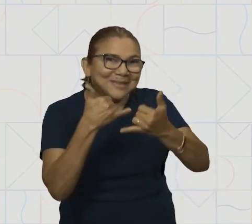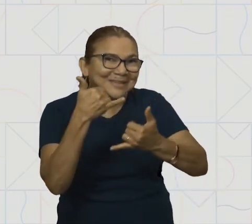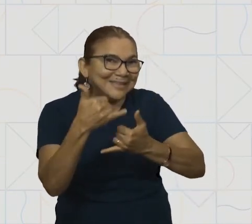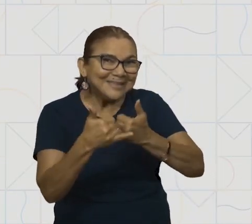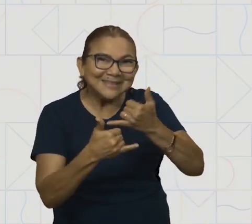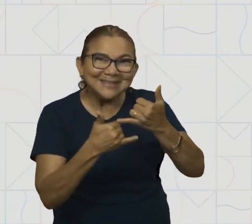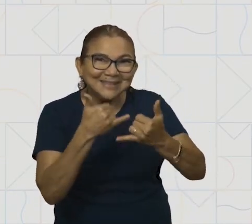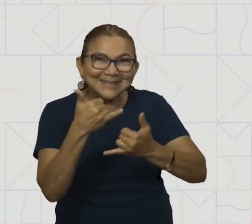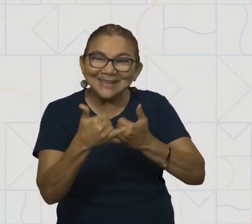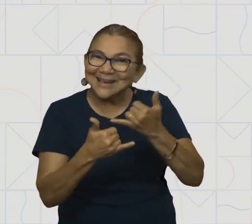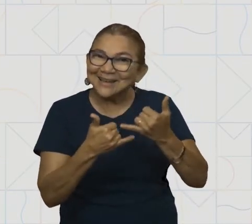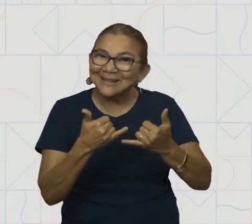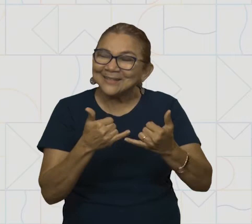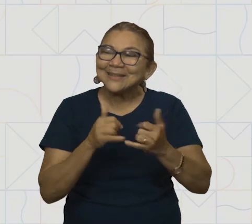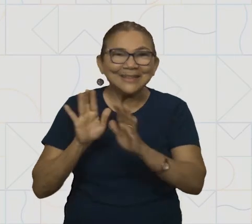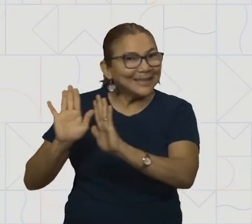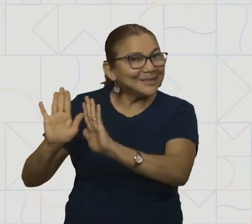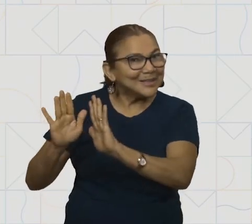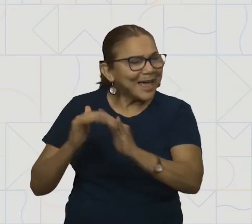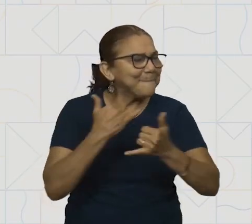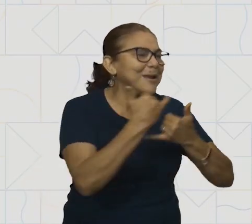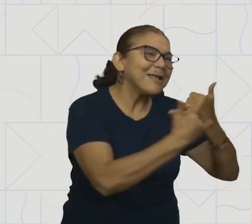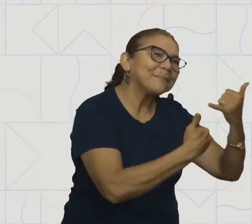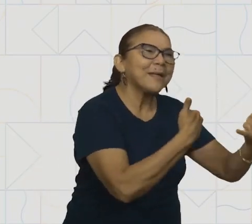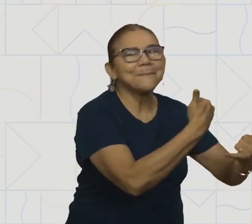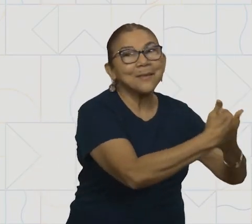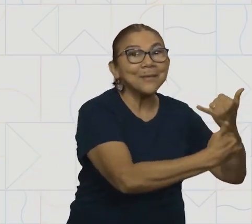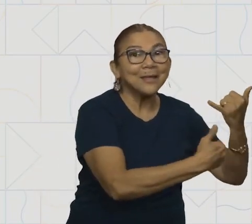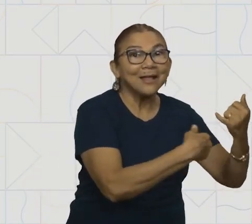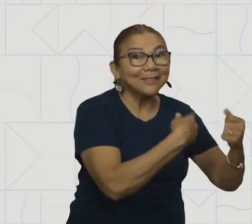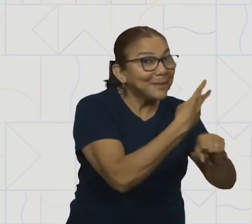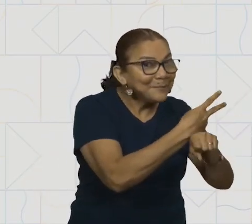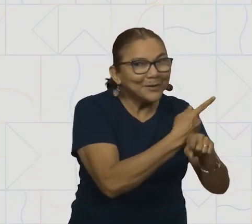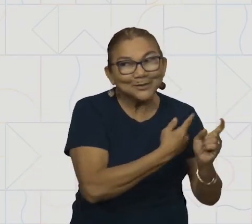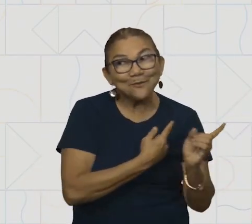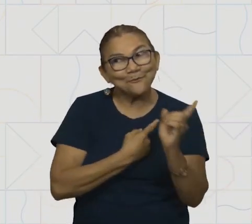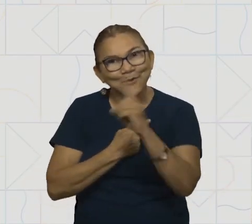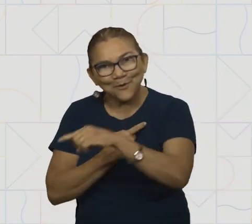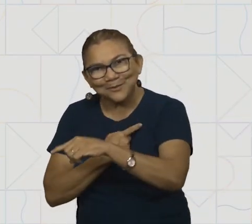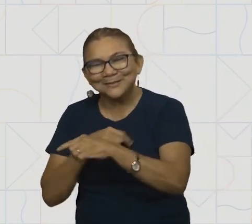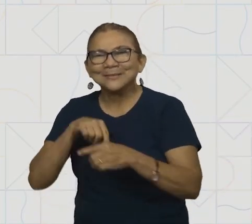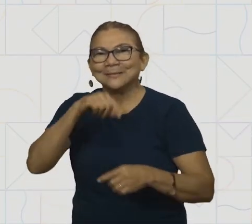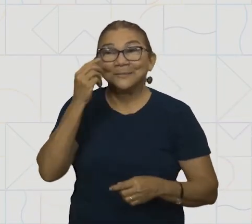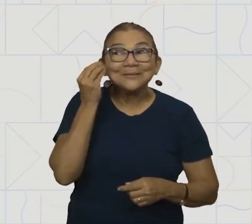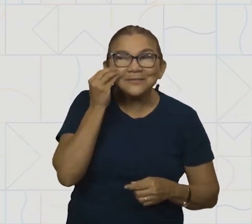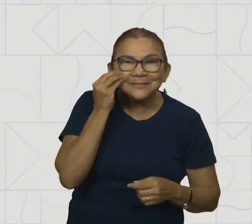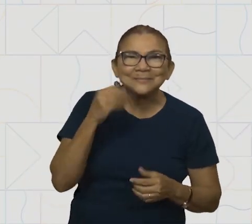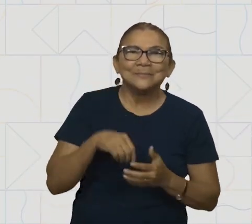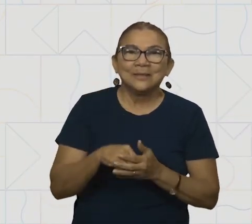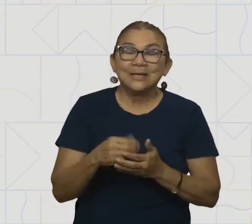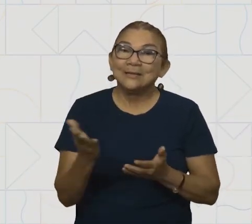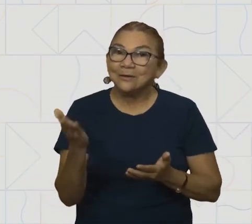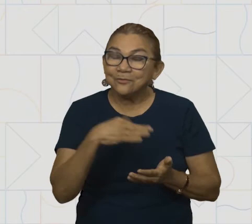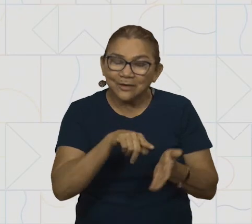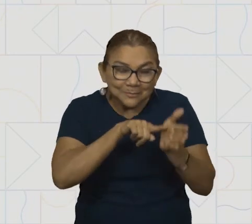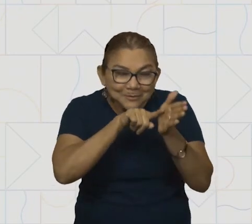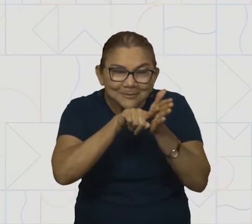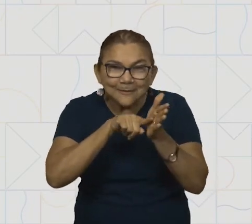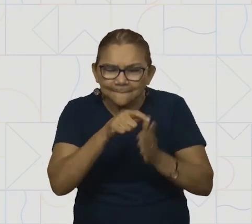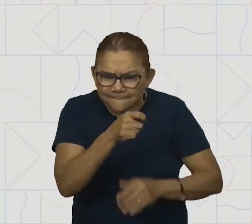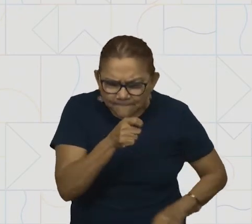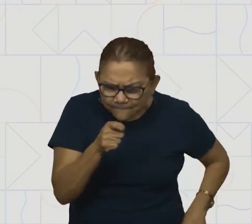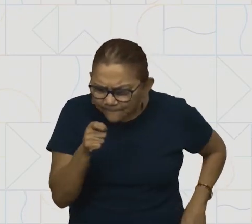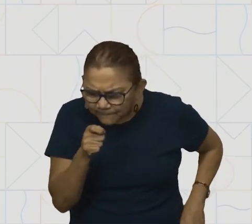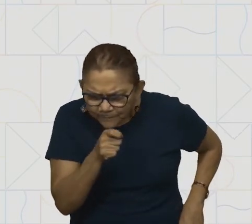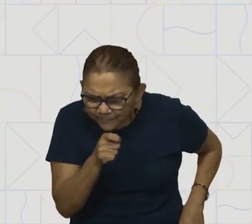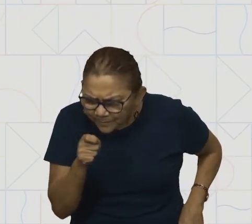pronto. Essa é a receita, mais a estrutura. Vamos investigar? Nós acabamos de saber como é a investigação da